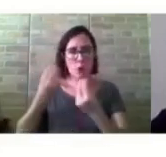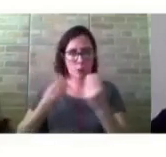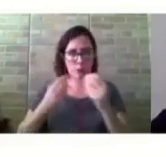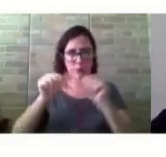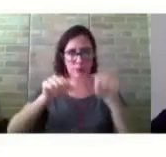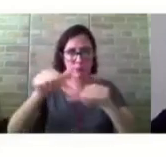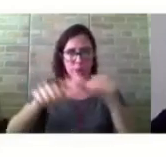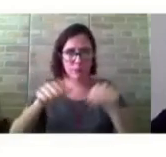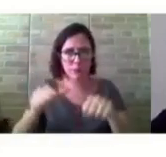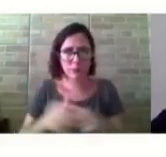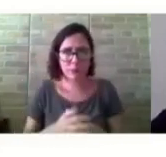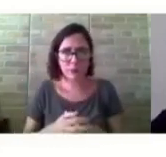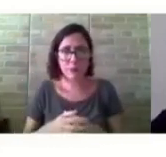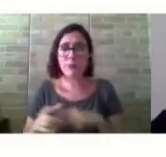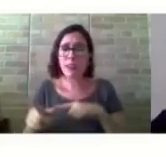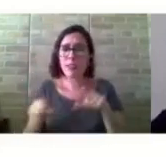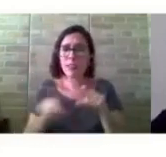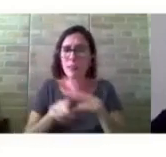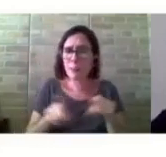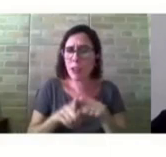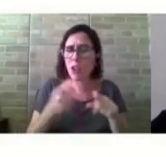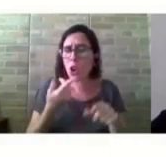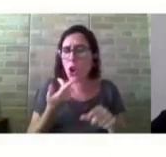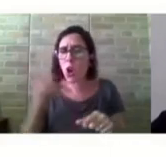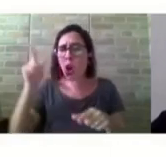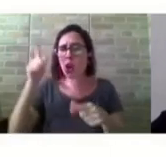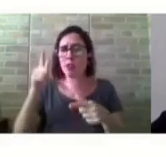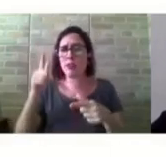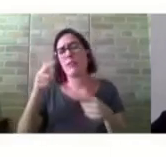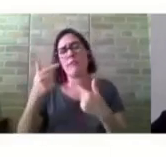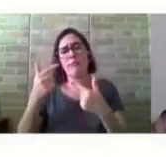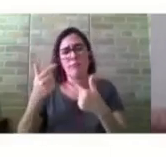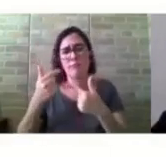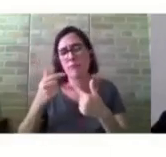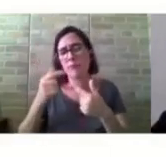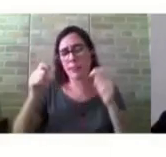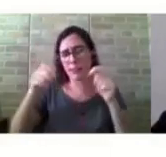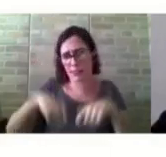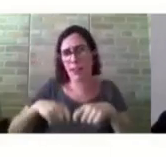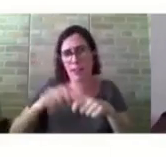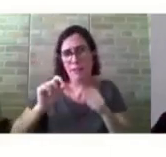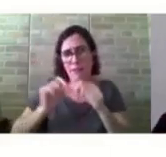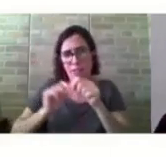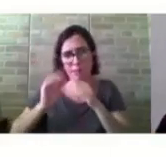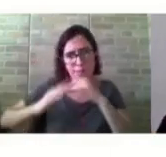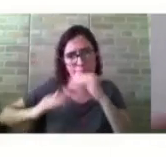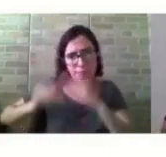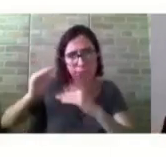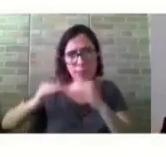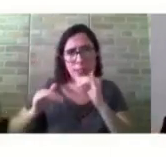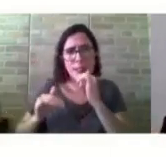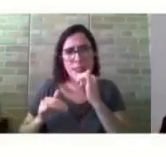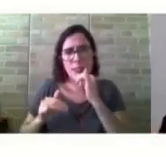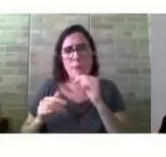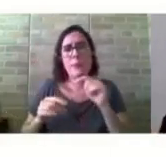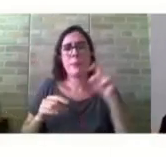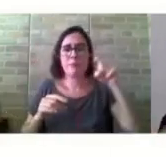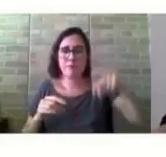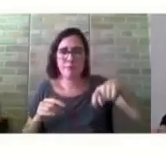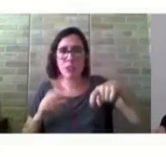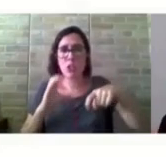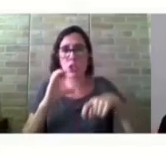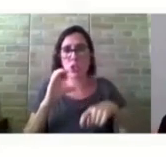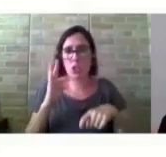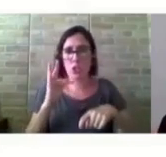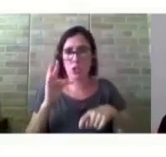Tem outras funcionalidades que também são simples de utilizar, por exemplo, a tecla Ctrl mais, que vai ampliar a tela,